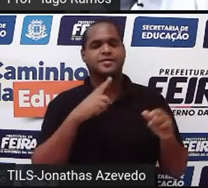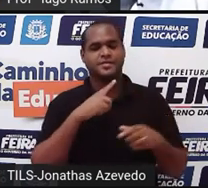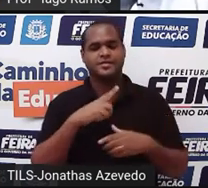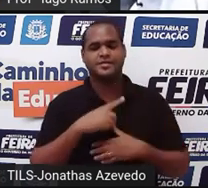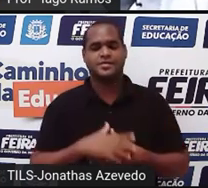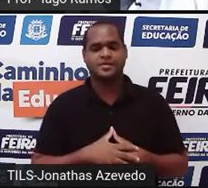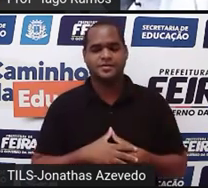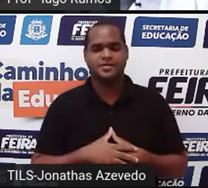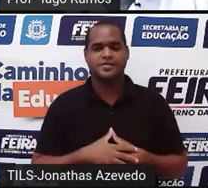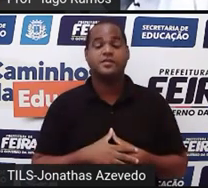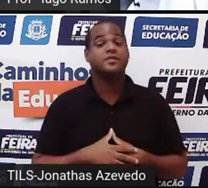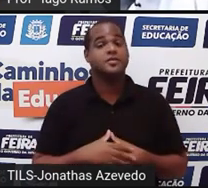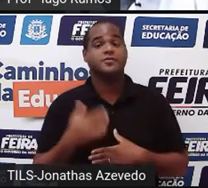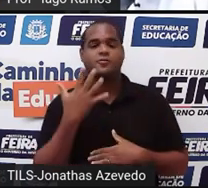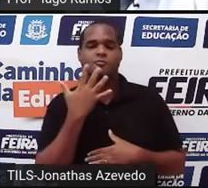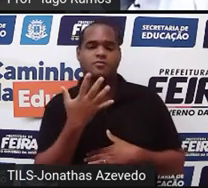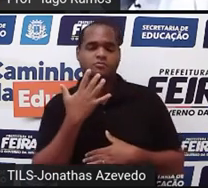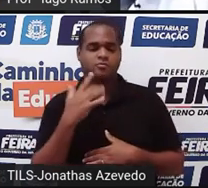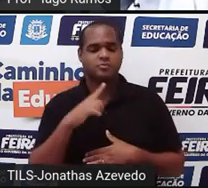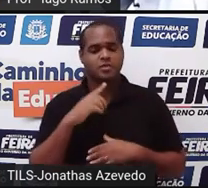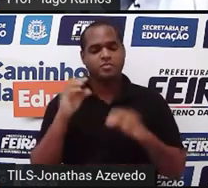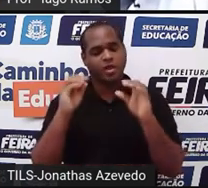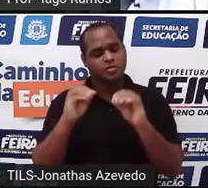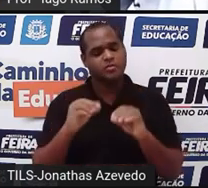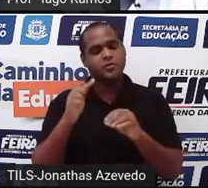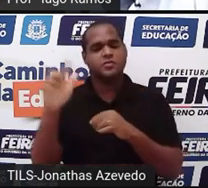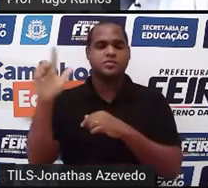vou colocar uma de uma cor e a outra do outro, certo?